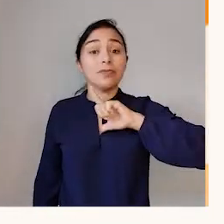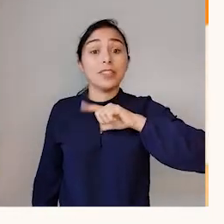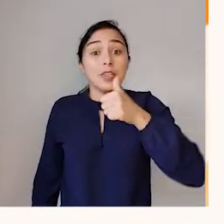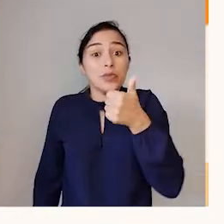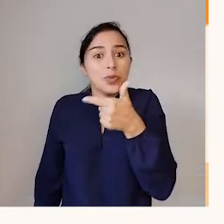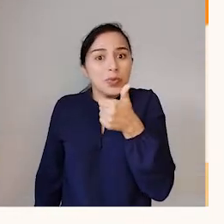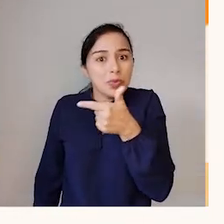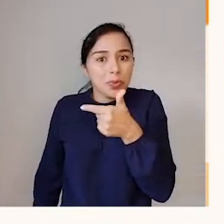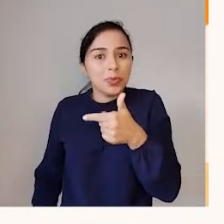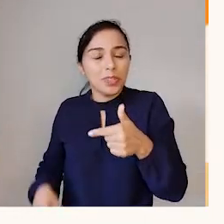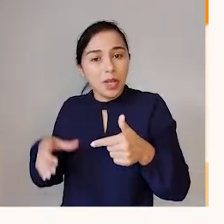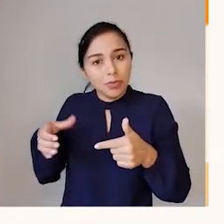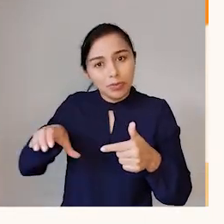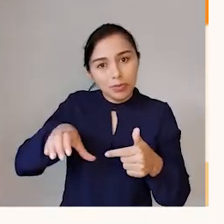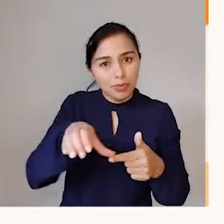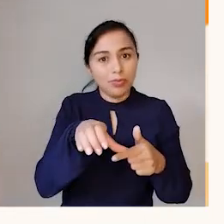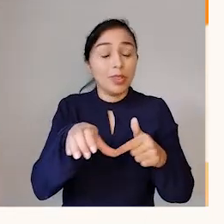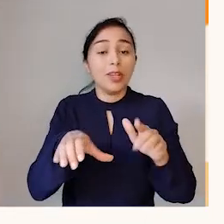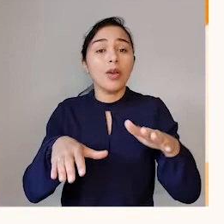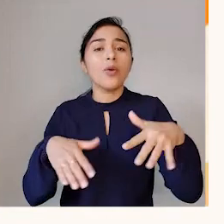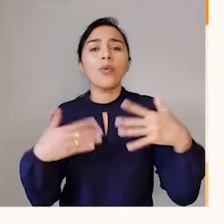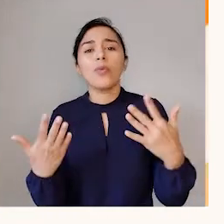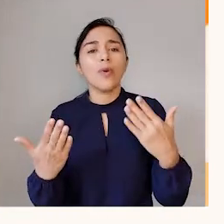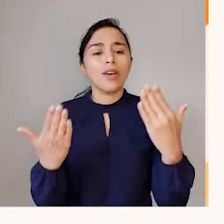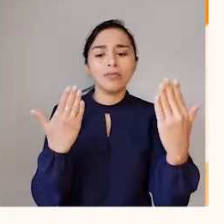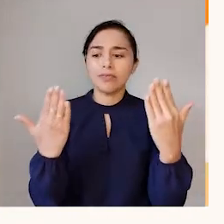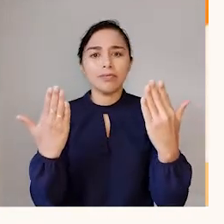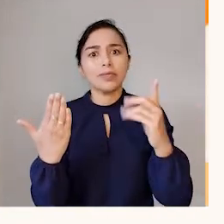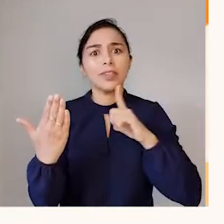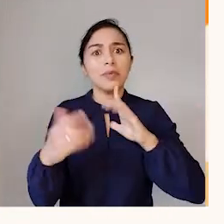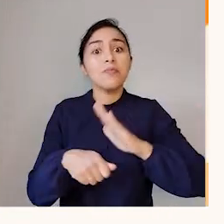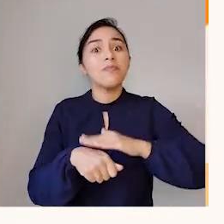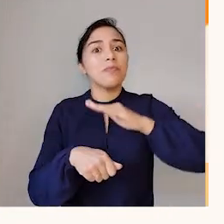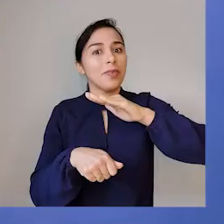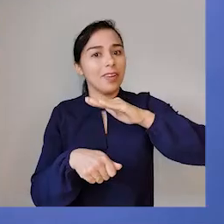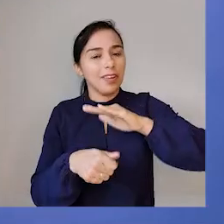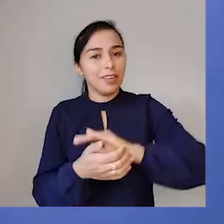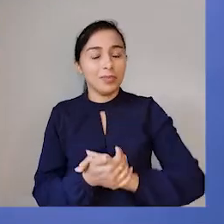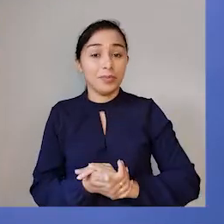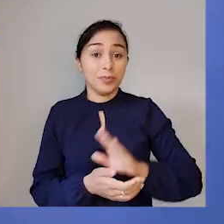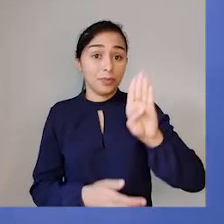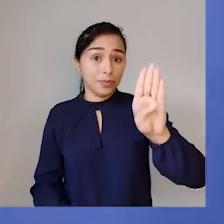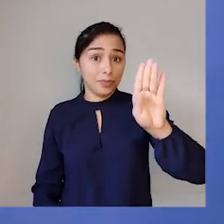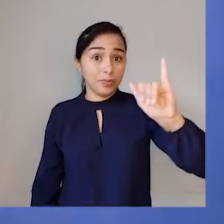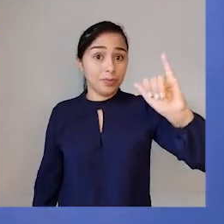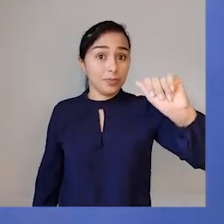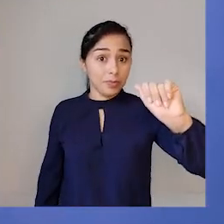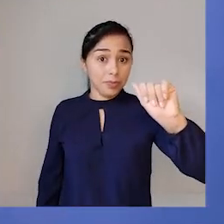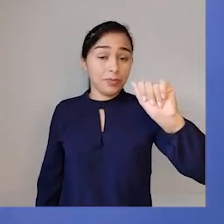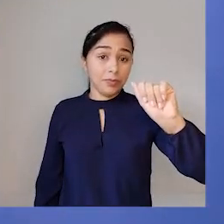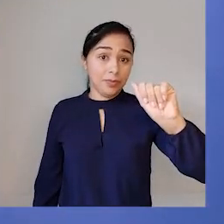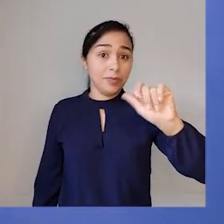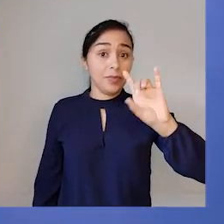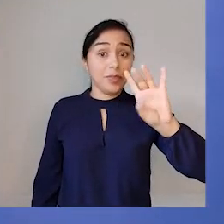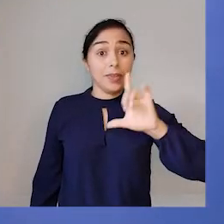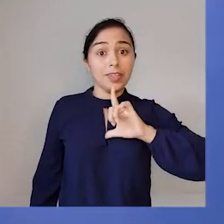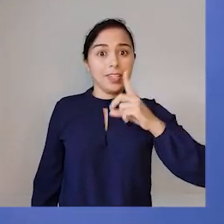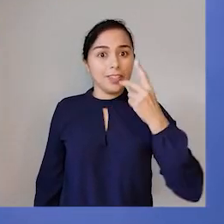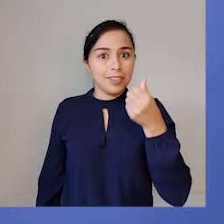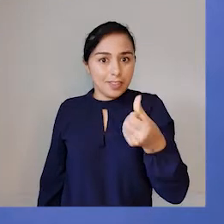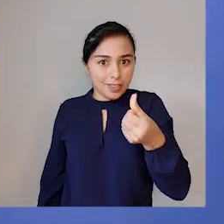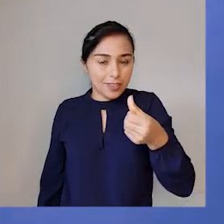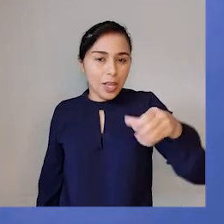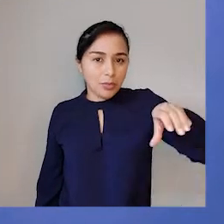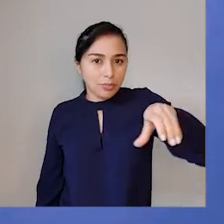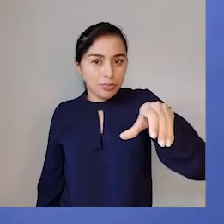Mais uma vez, nós vamos usar aqui a comparação. Ora, a Bia, ela só tem seis, enquanto